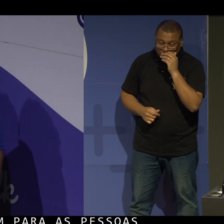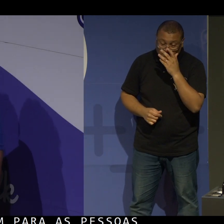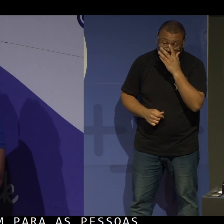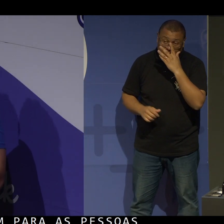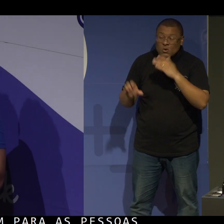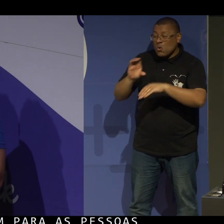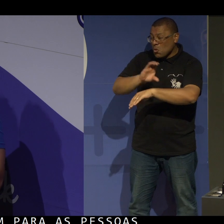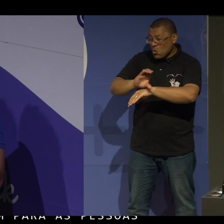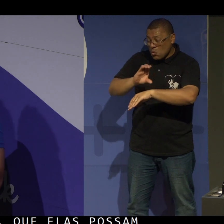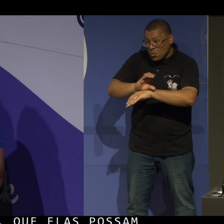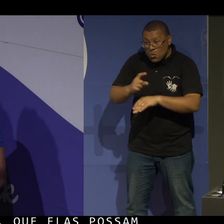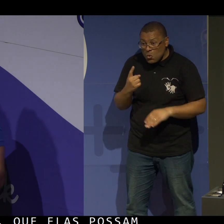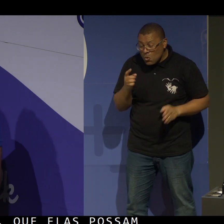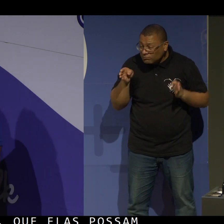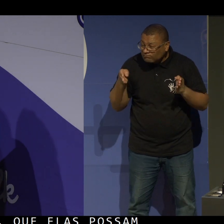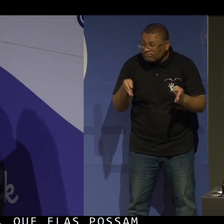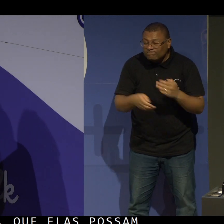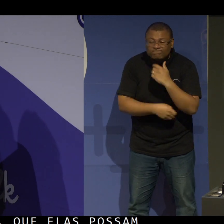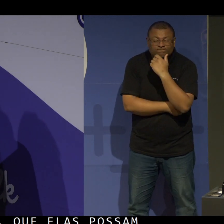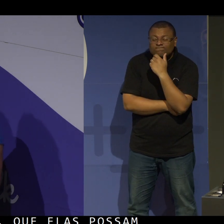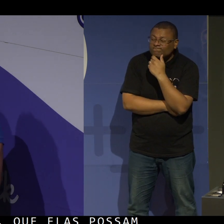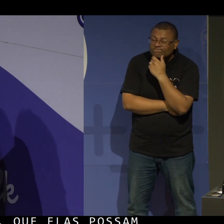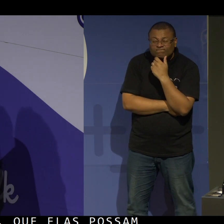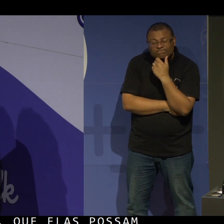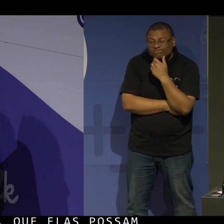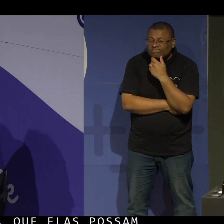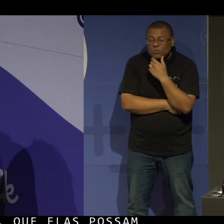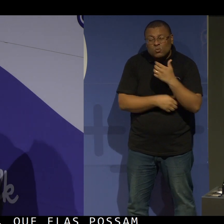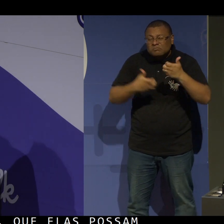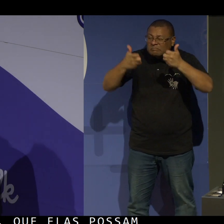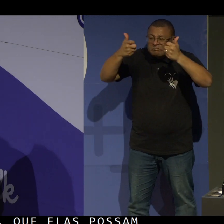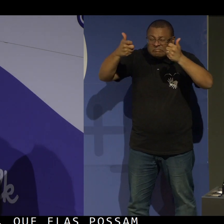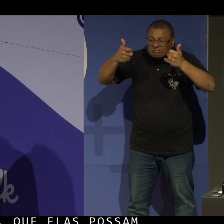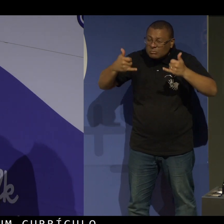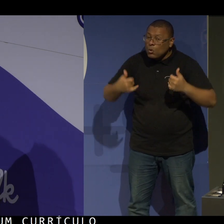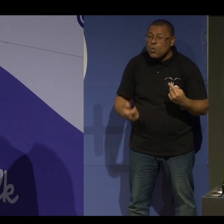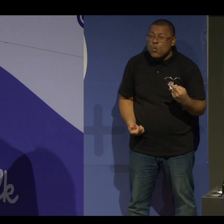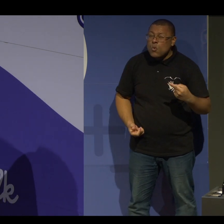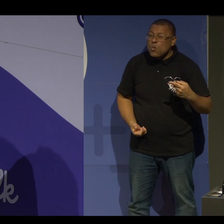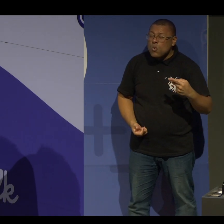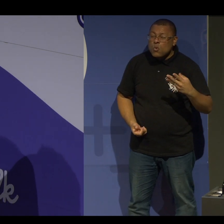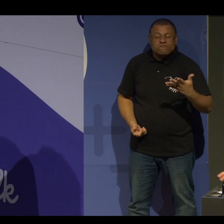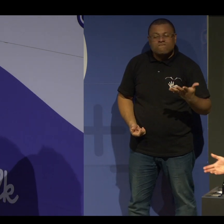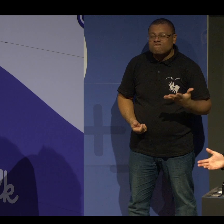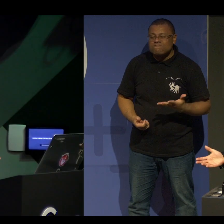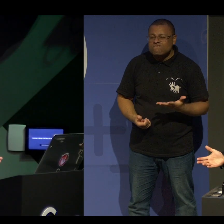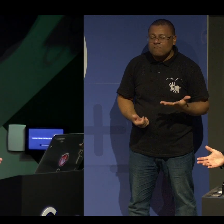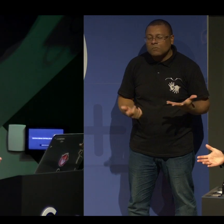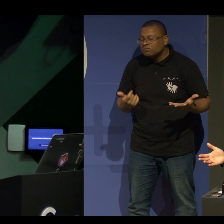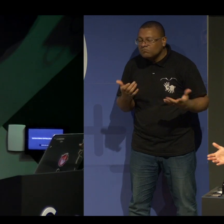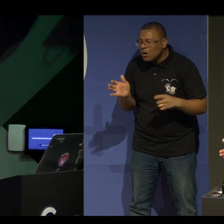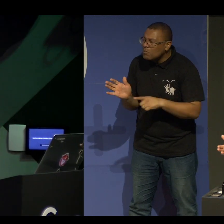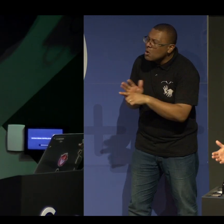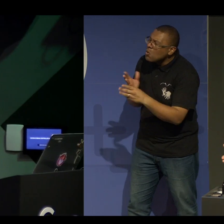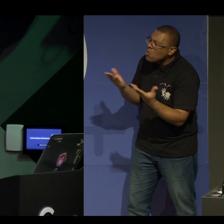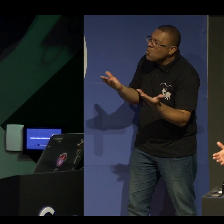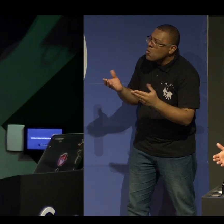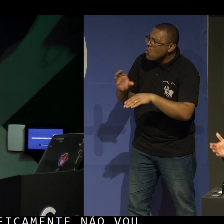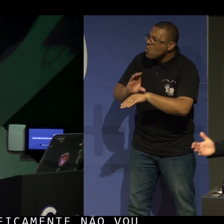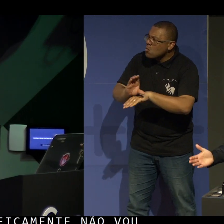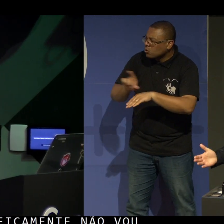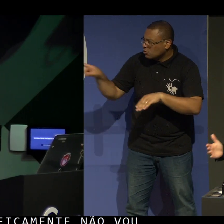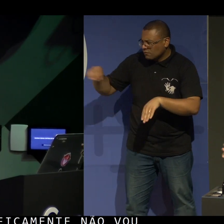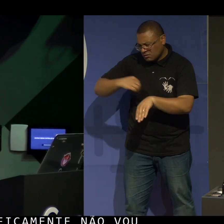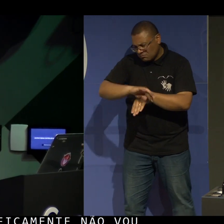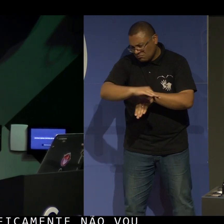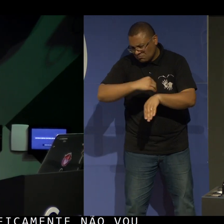Curso, especificamente, eu não vou saber... Você sabe dizer quem fez essa pergunta? A pergunta é, existe algum curso que vocês